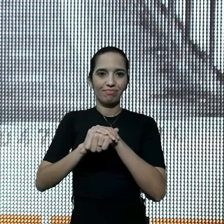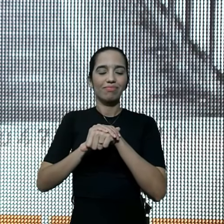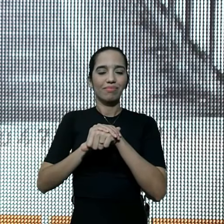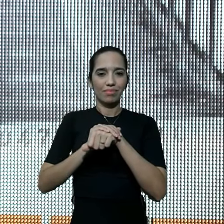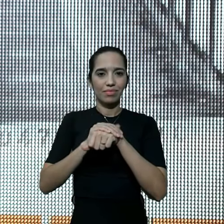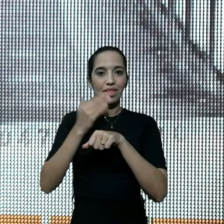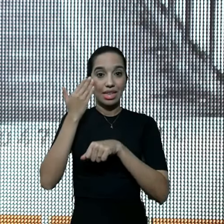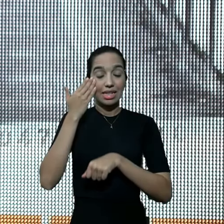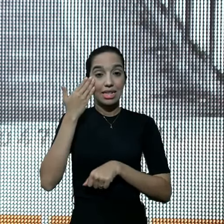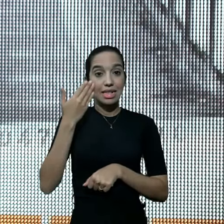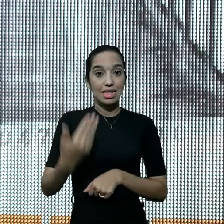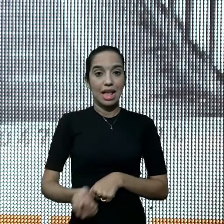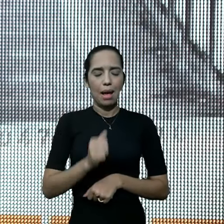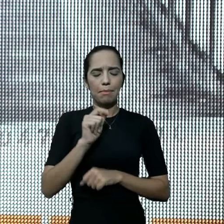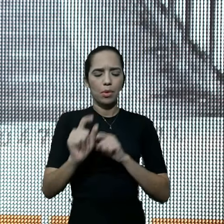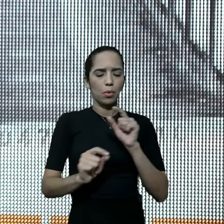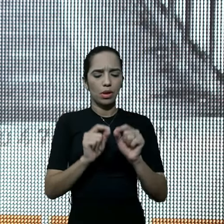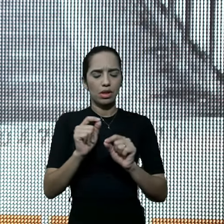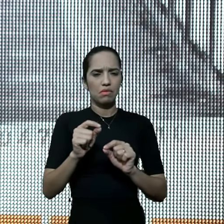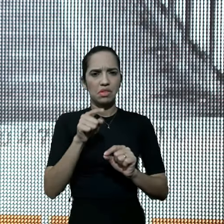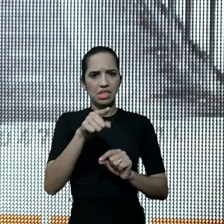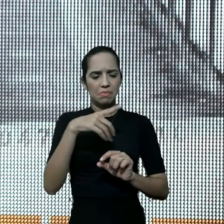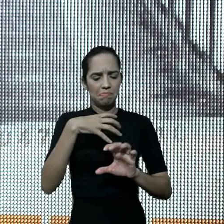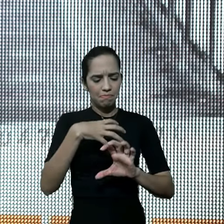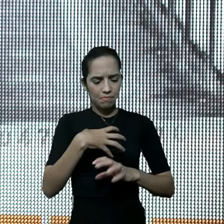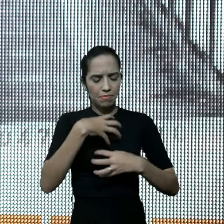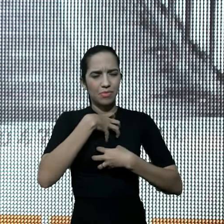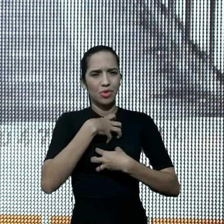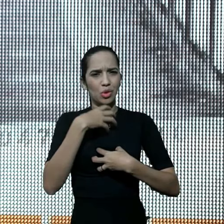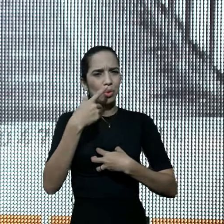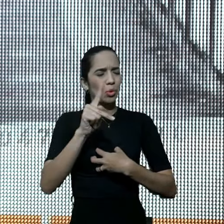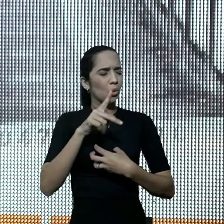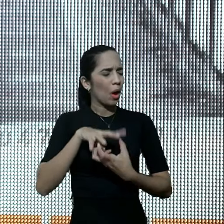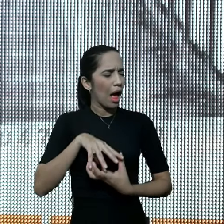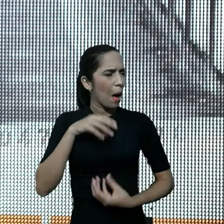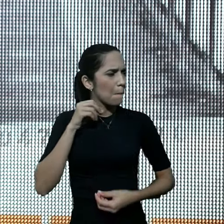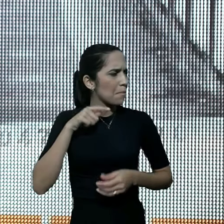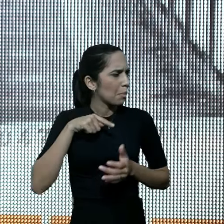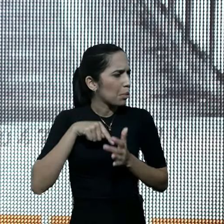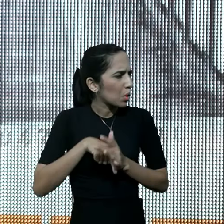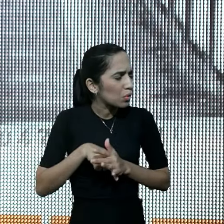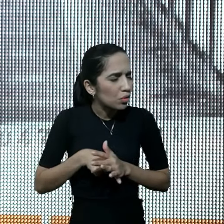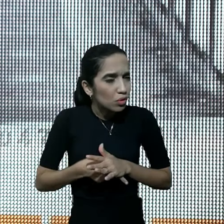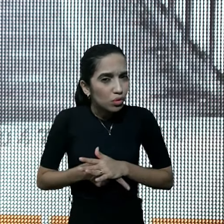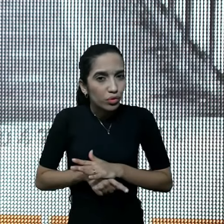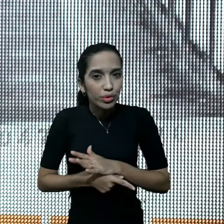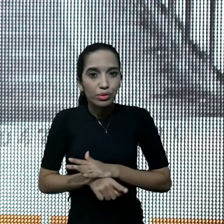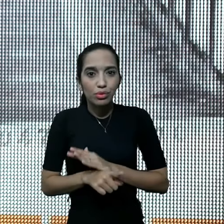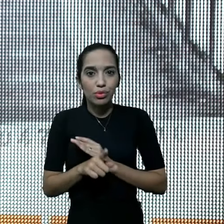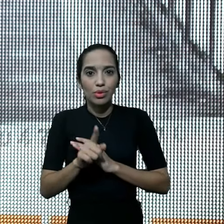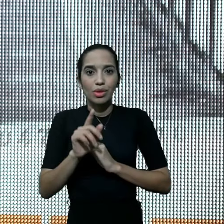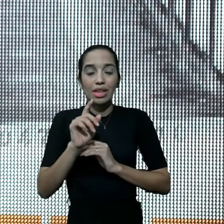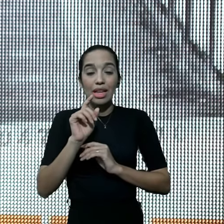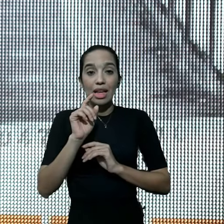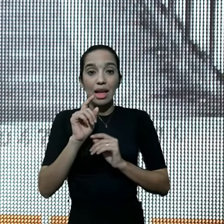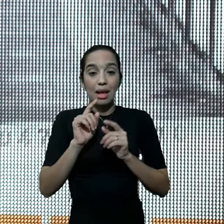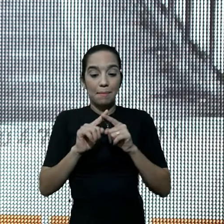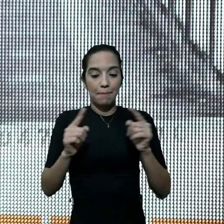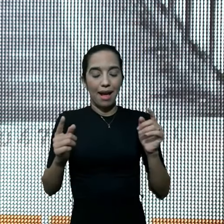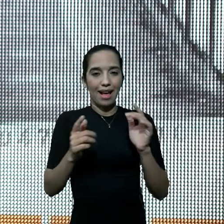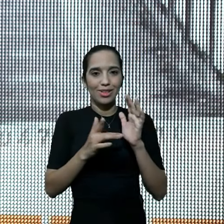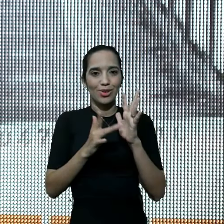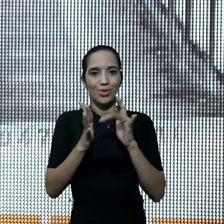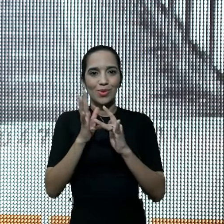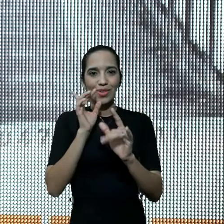Ele sabe, como você se sente, e no recôndito, da tua alma, nos lugares mais escuros, no meio do caminho,